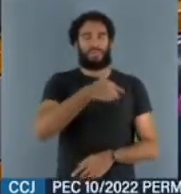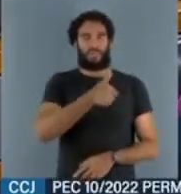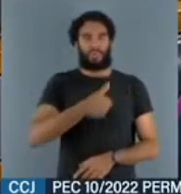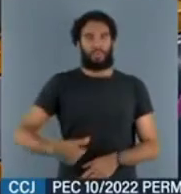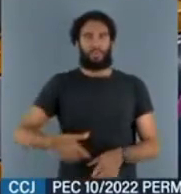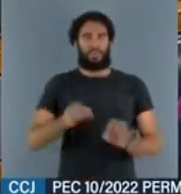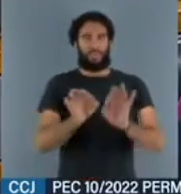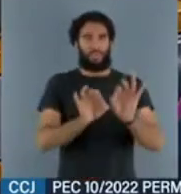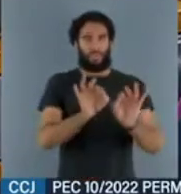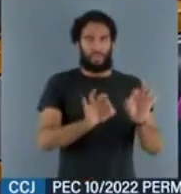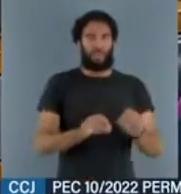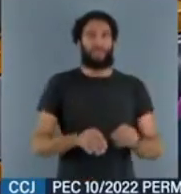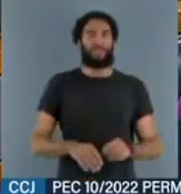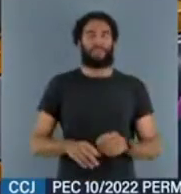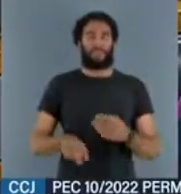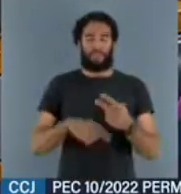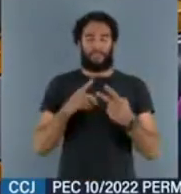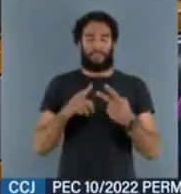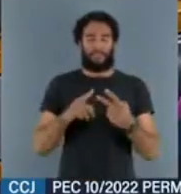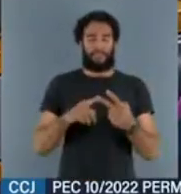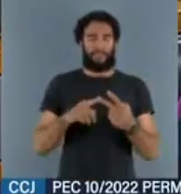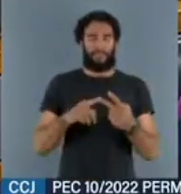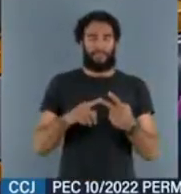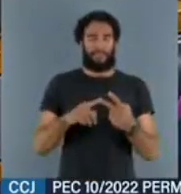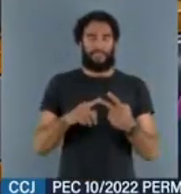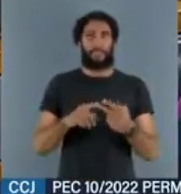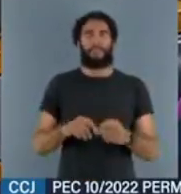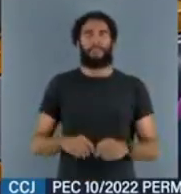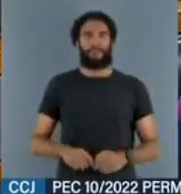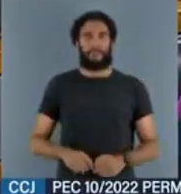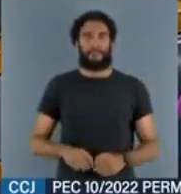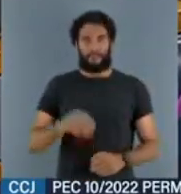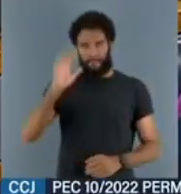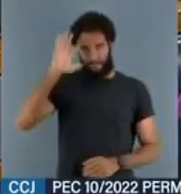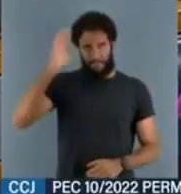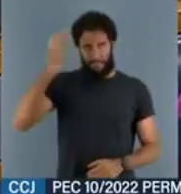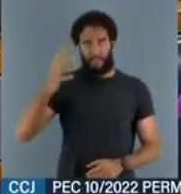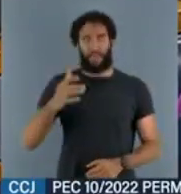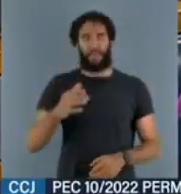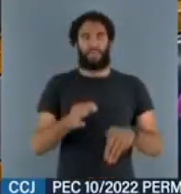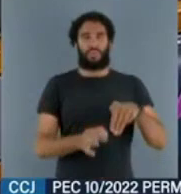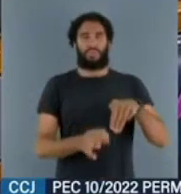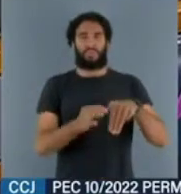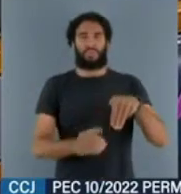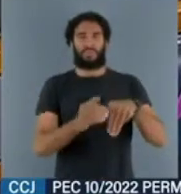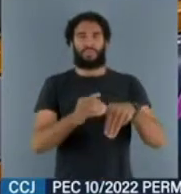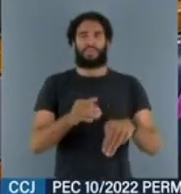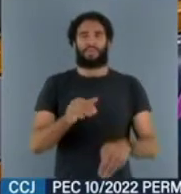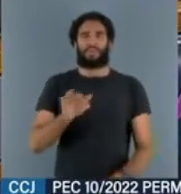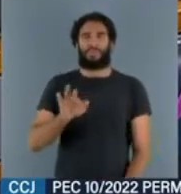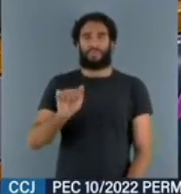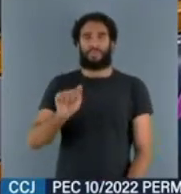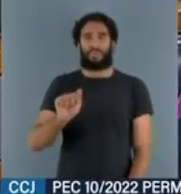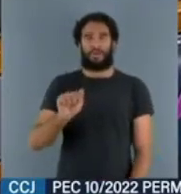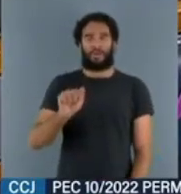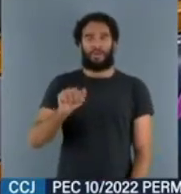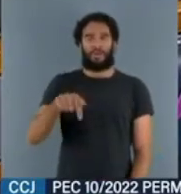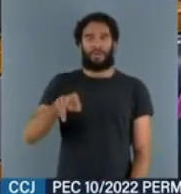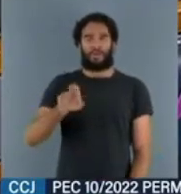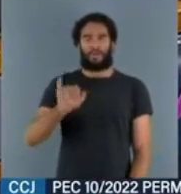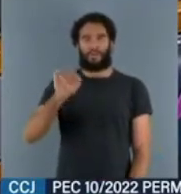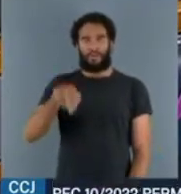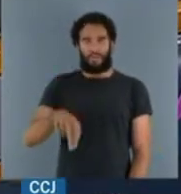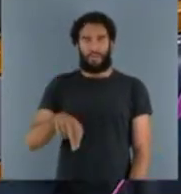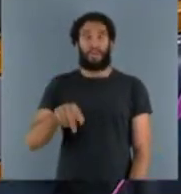Primeiro contexto. Segundo, a decisão do ministro Fachin, que foi em 2020, é uma decisão